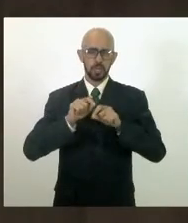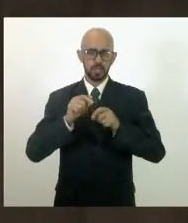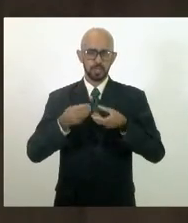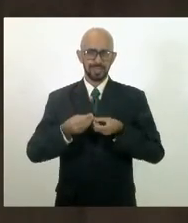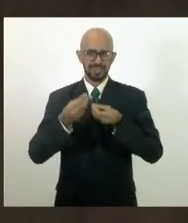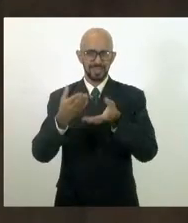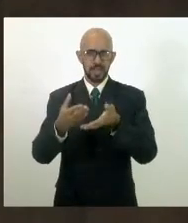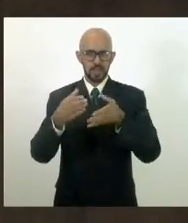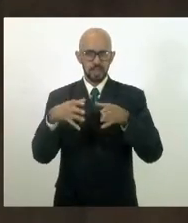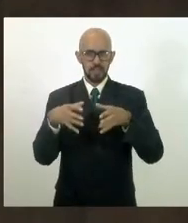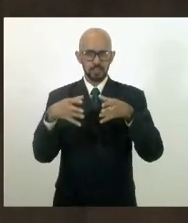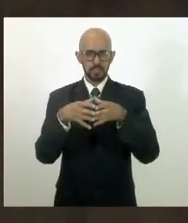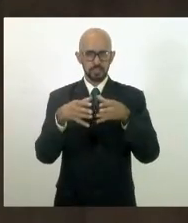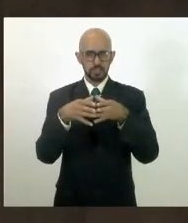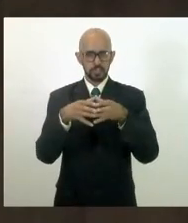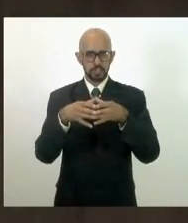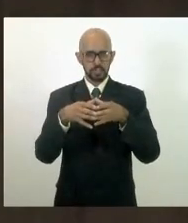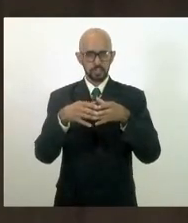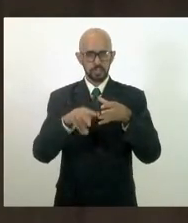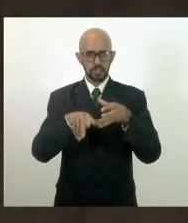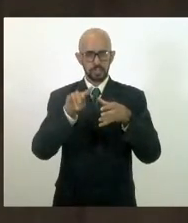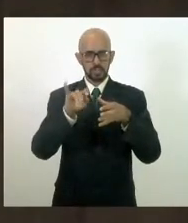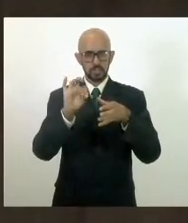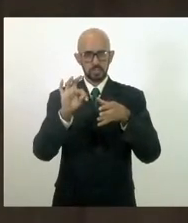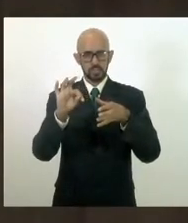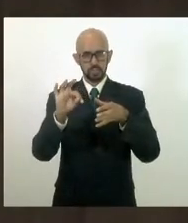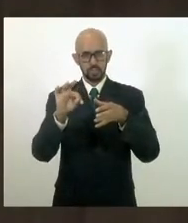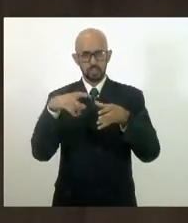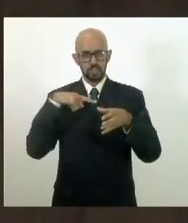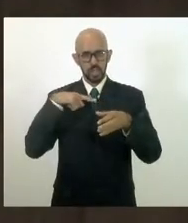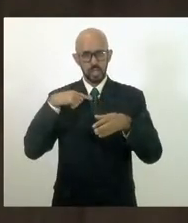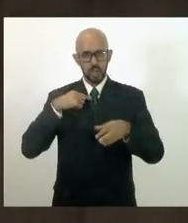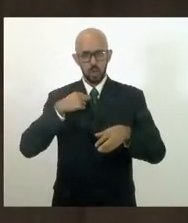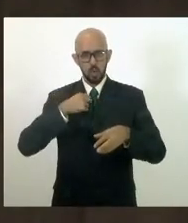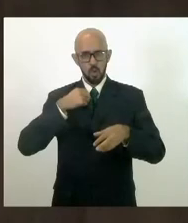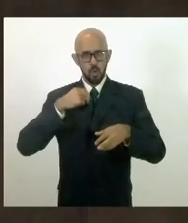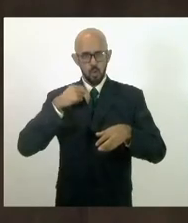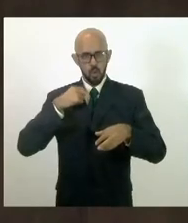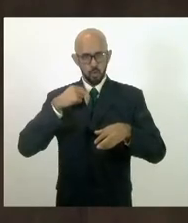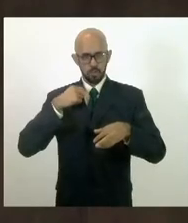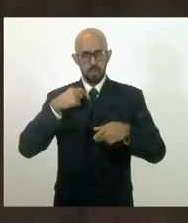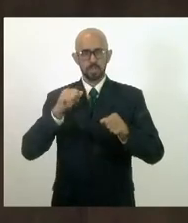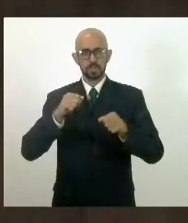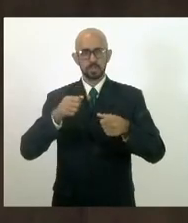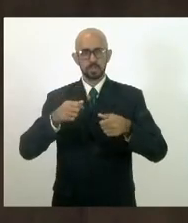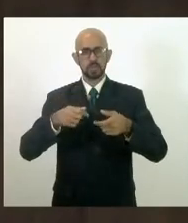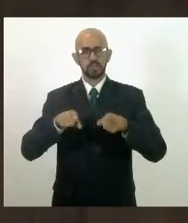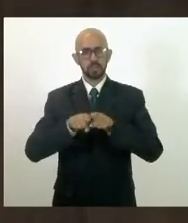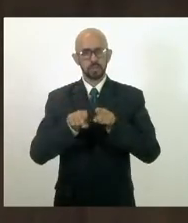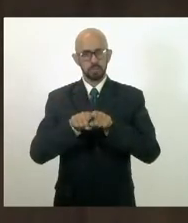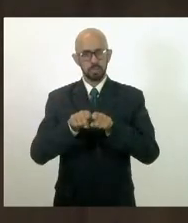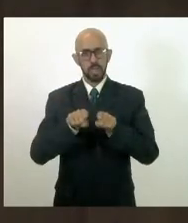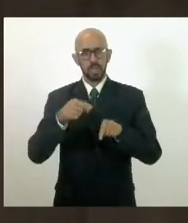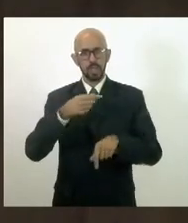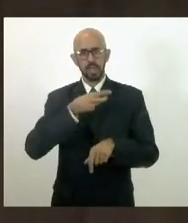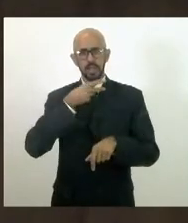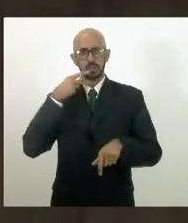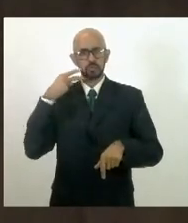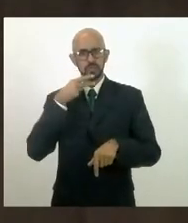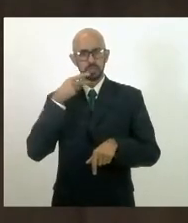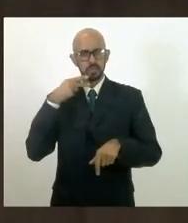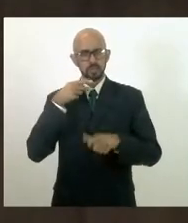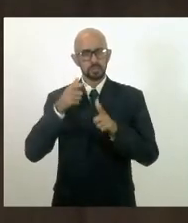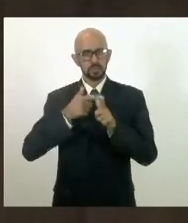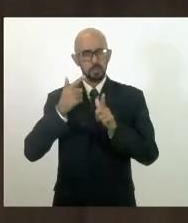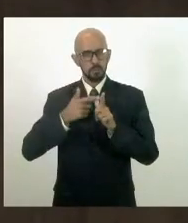kit vestuário completo que contenha roupas, inclusive roupas íntimas e até sapatos,